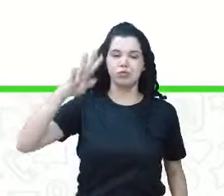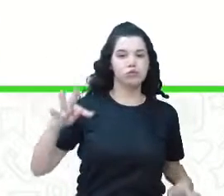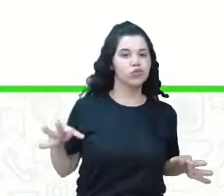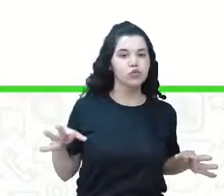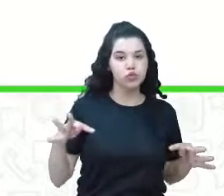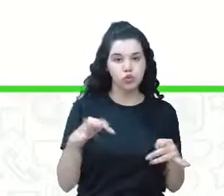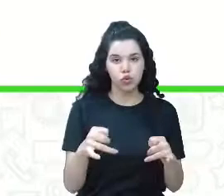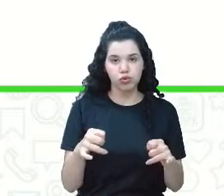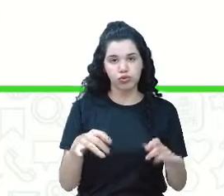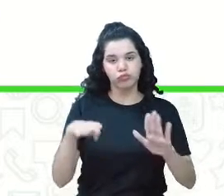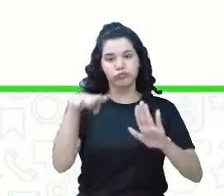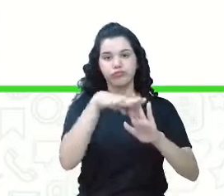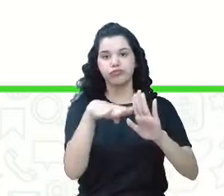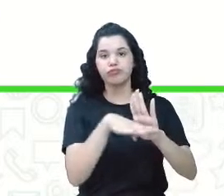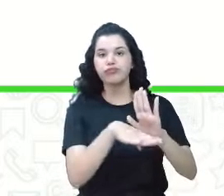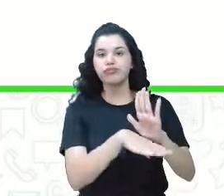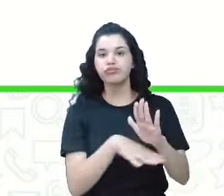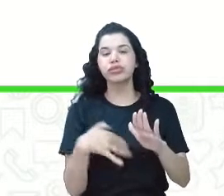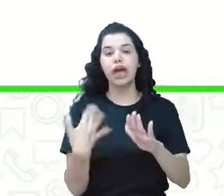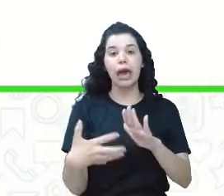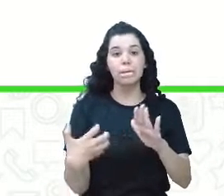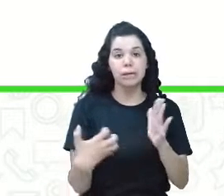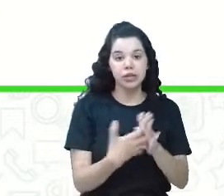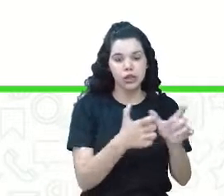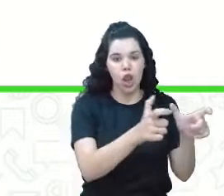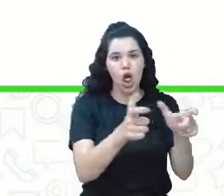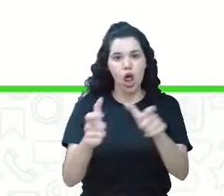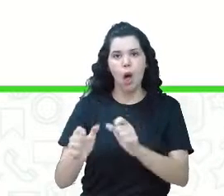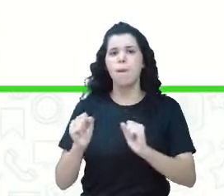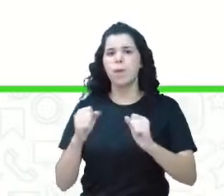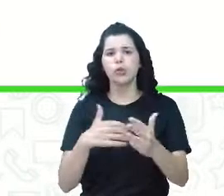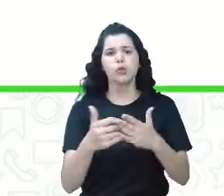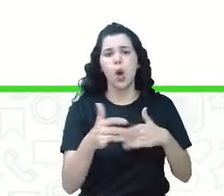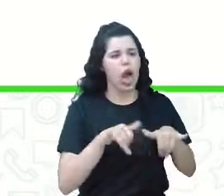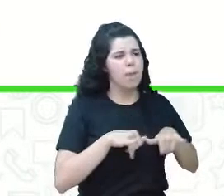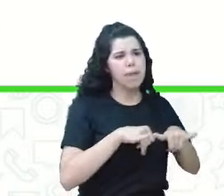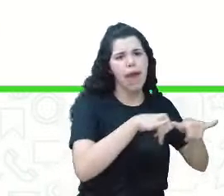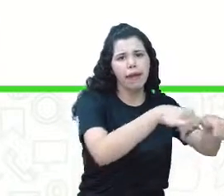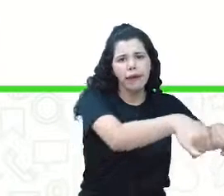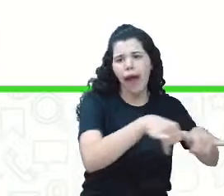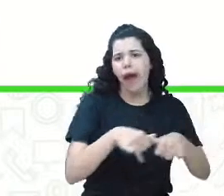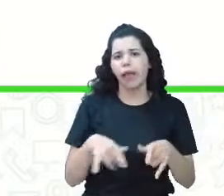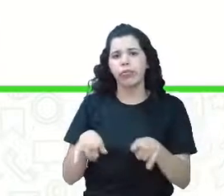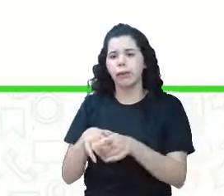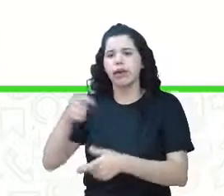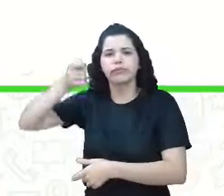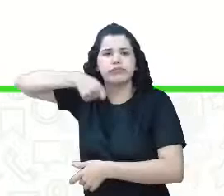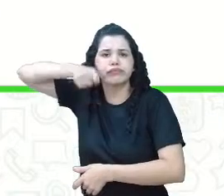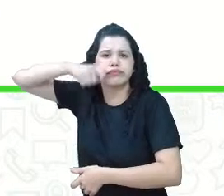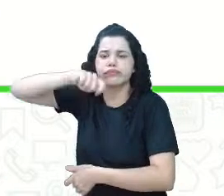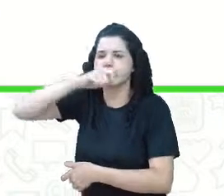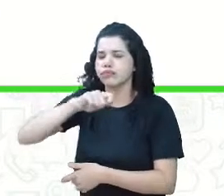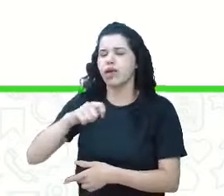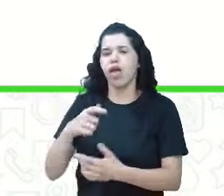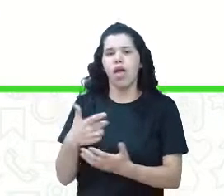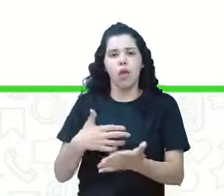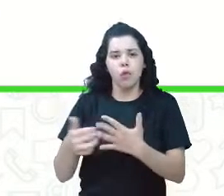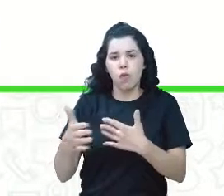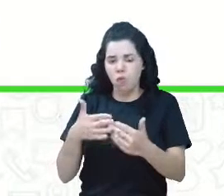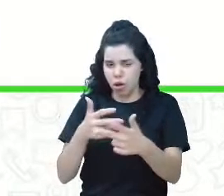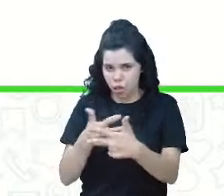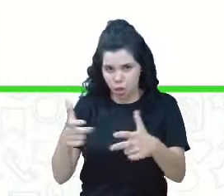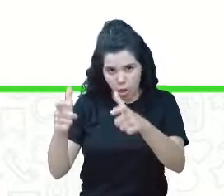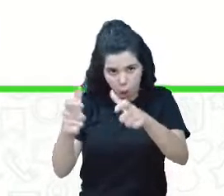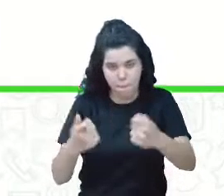empresa. Pode ser o seu mercado, sua farmácia, sua barbearia, não importa o seu comércio. Seja um bom gestor.